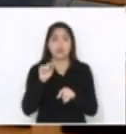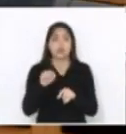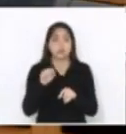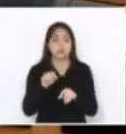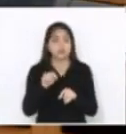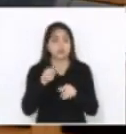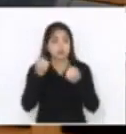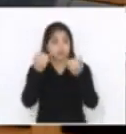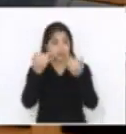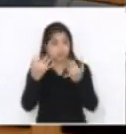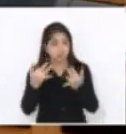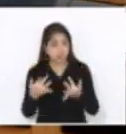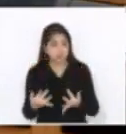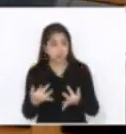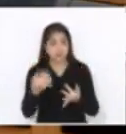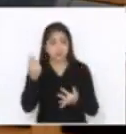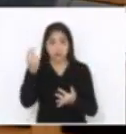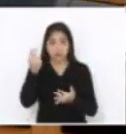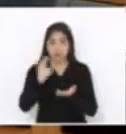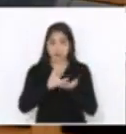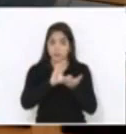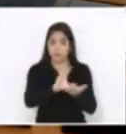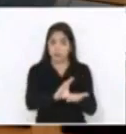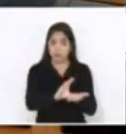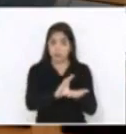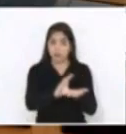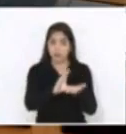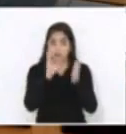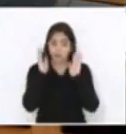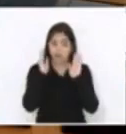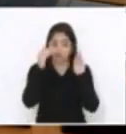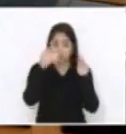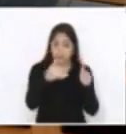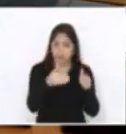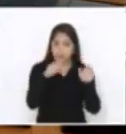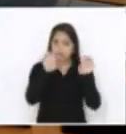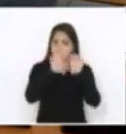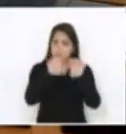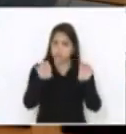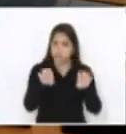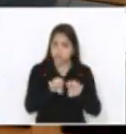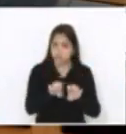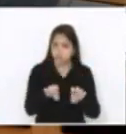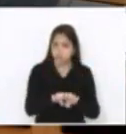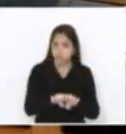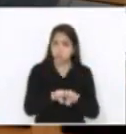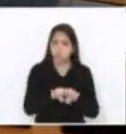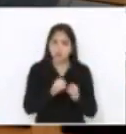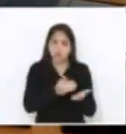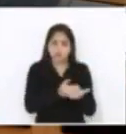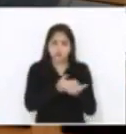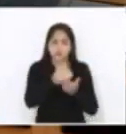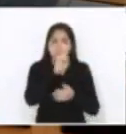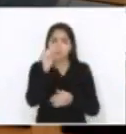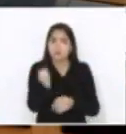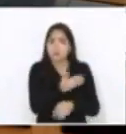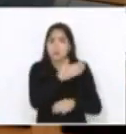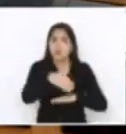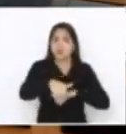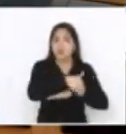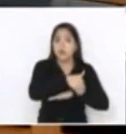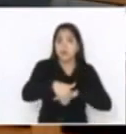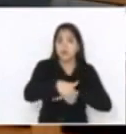referindo àqueles recursos destinados para infraestrutura, que ao invés de começar uma obra nova,